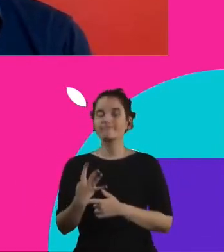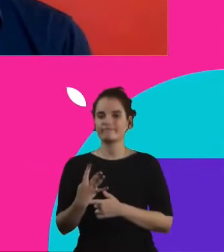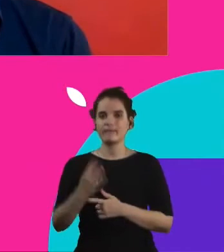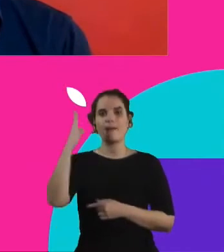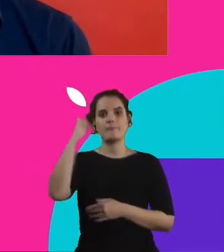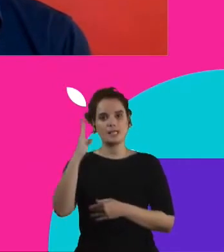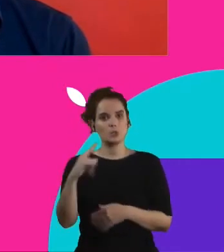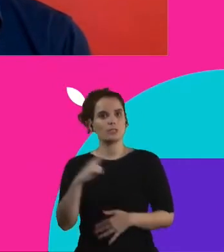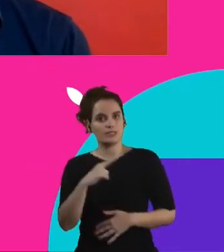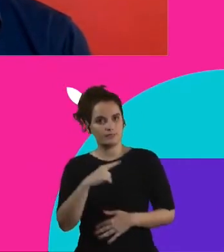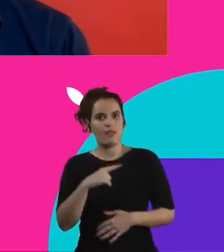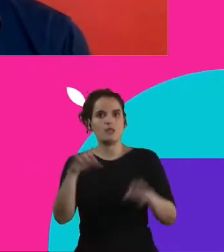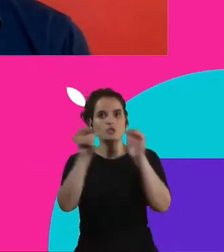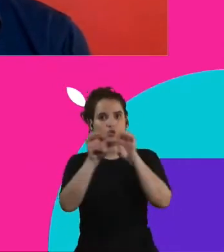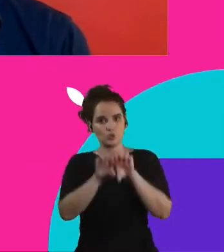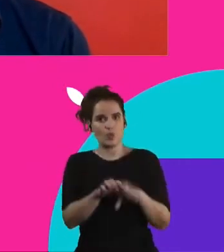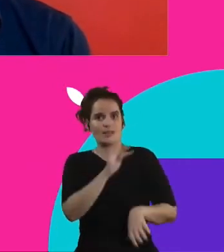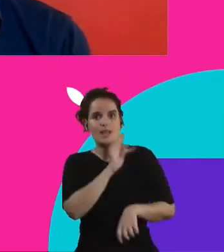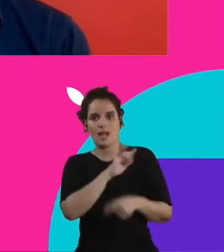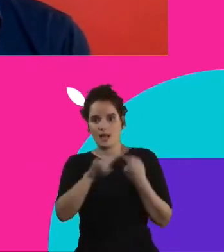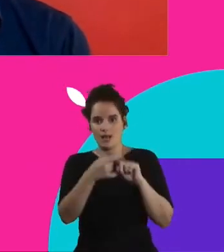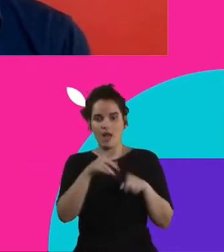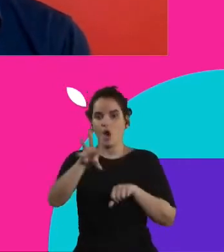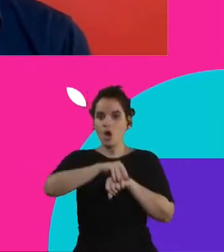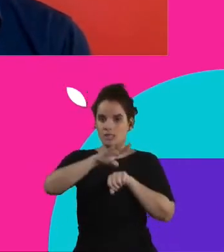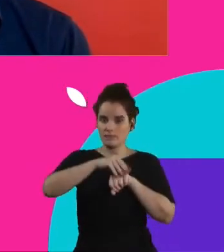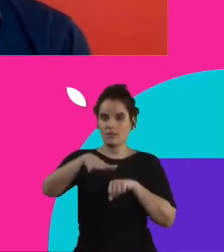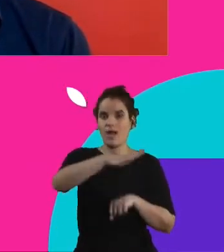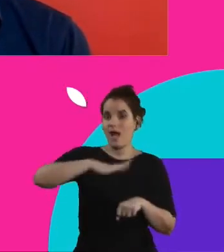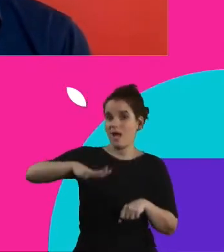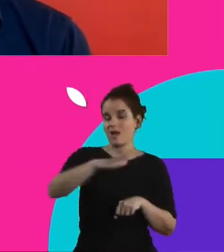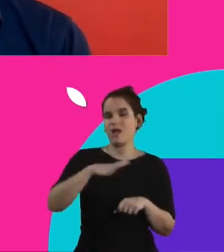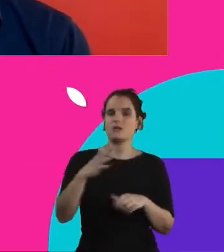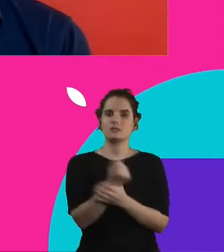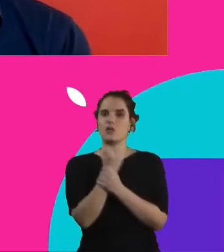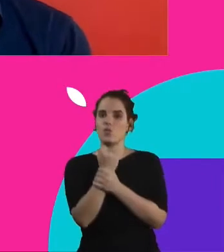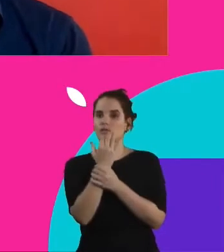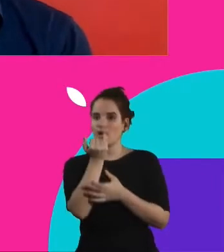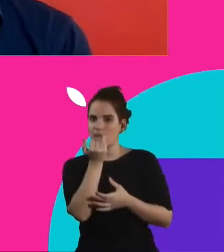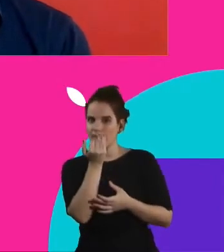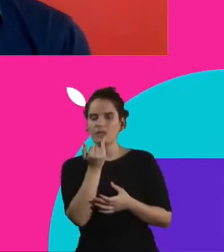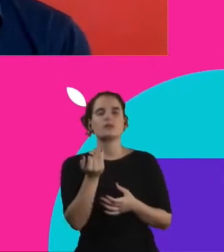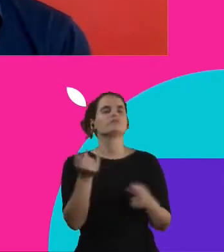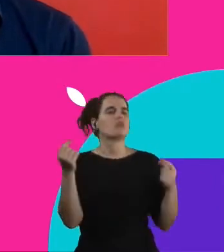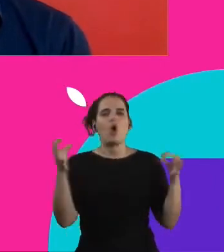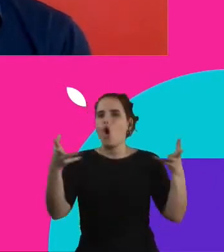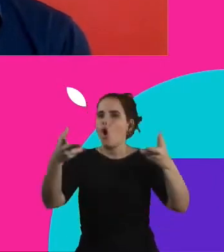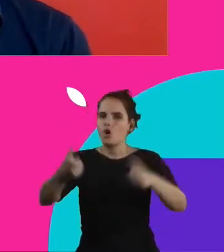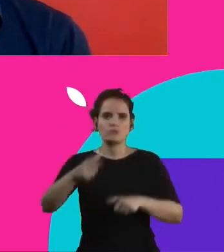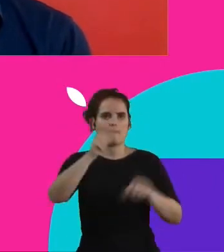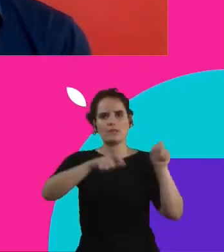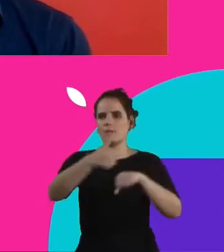estrutura técnica, né? De conhecimento relacionada à segurança alimentar excelente, enorme, com ótimos profissionais nessa área.